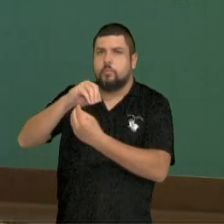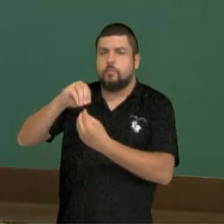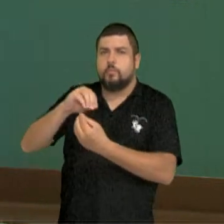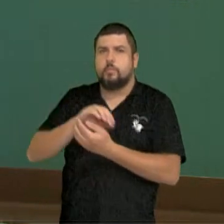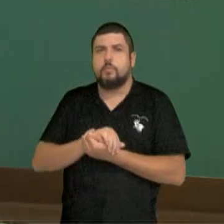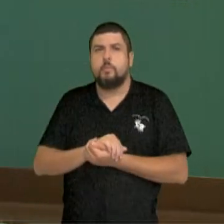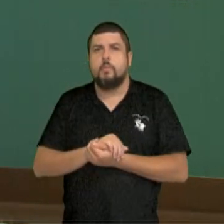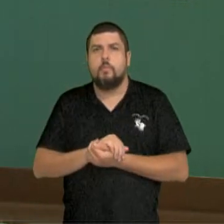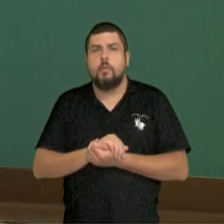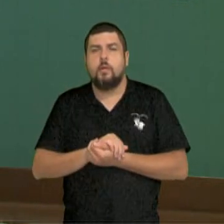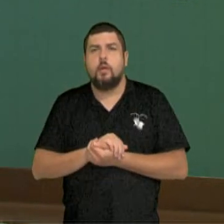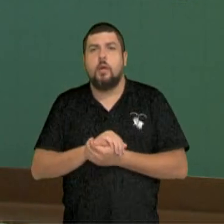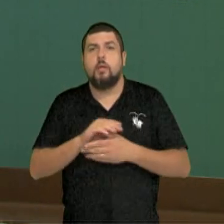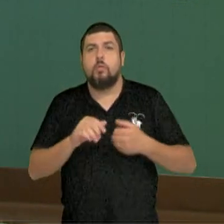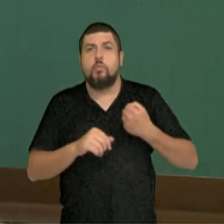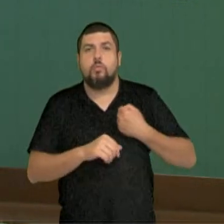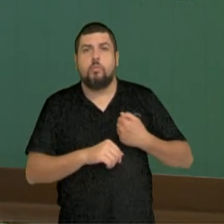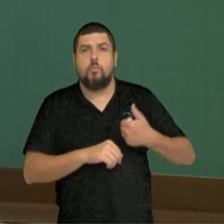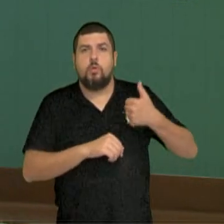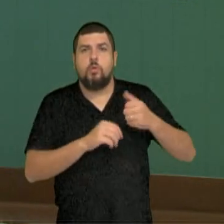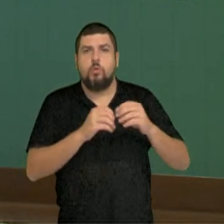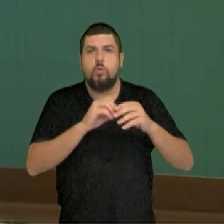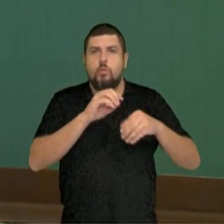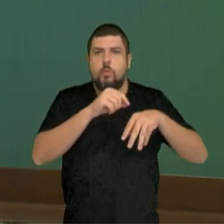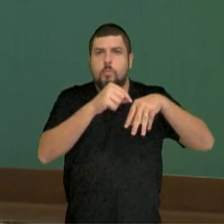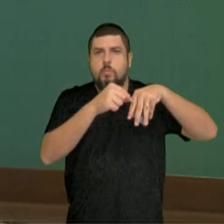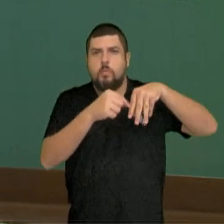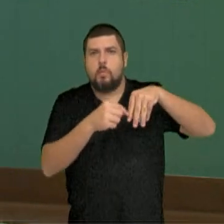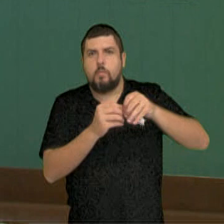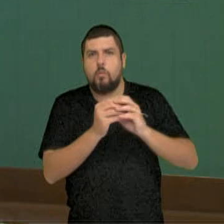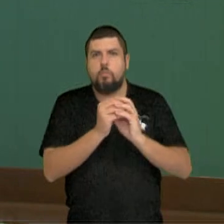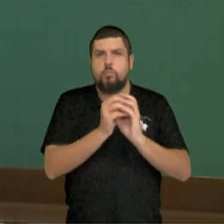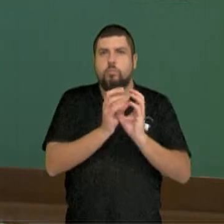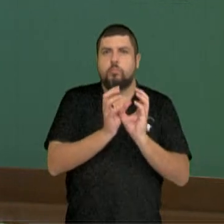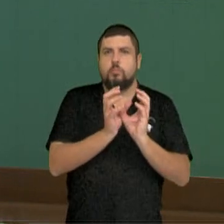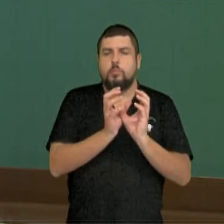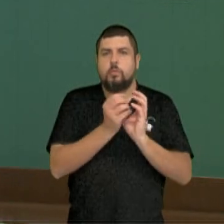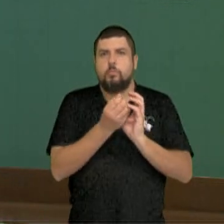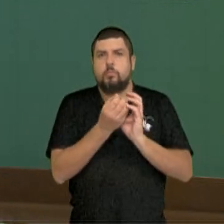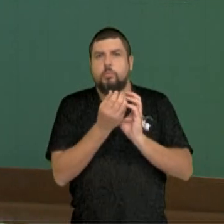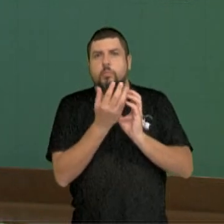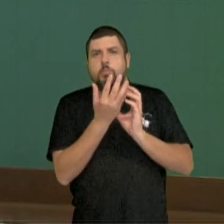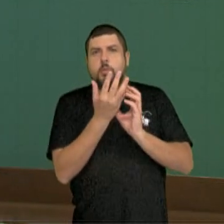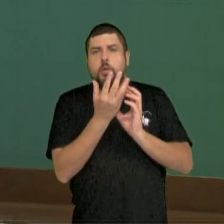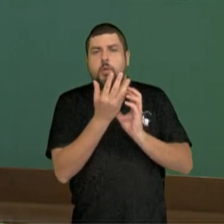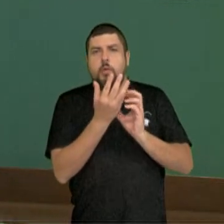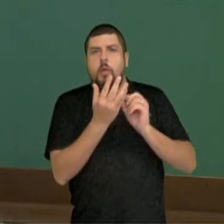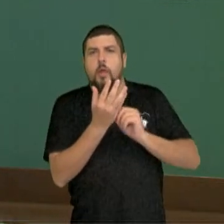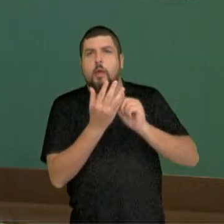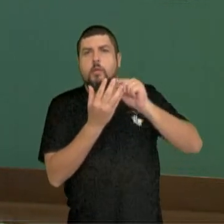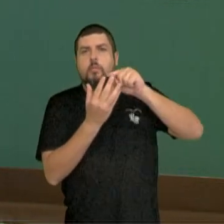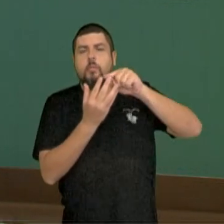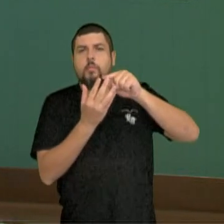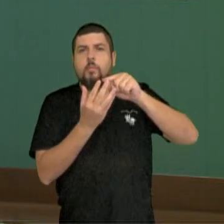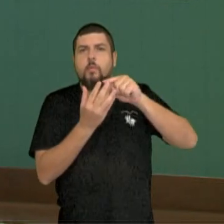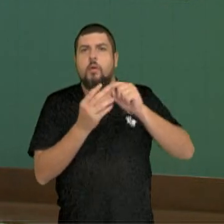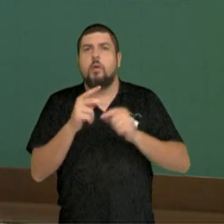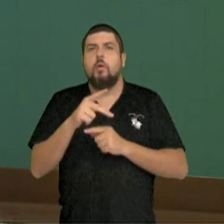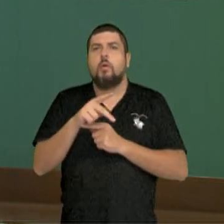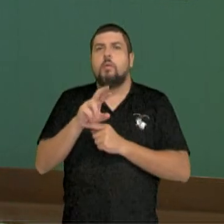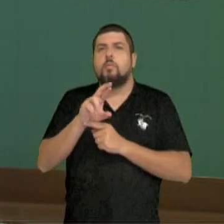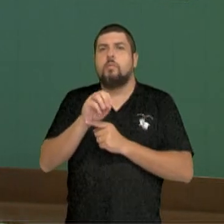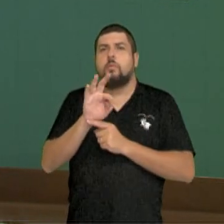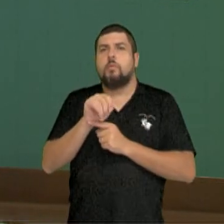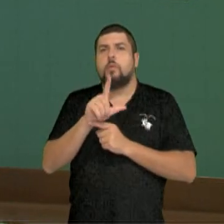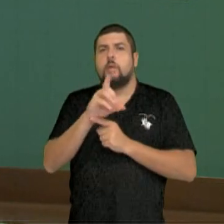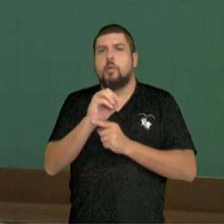abertura dos soros, que é a liberação dos esporos, a parte assexuada. Os esporos vão germinar, dando origem ao protalo,